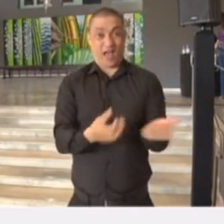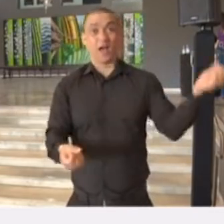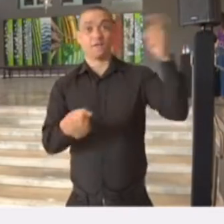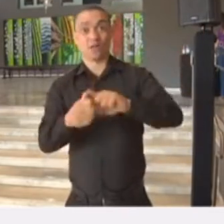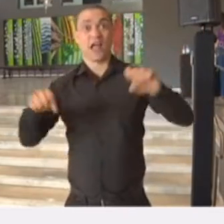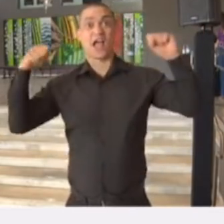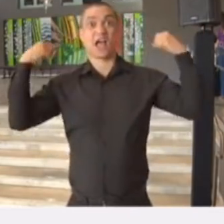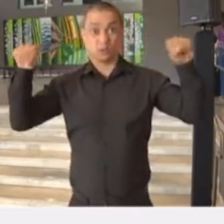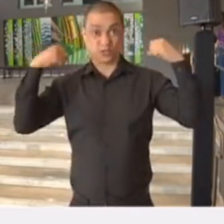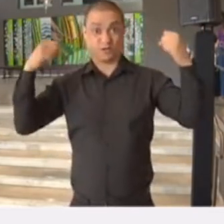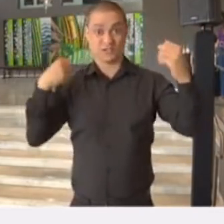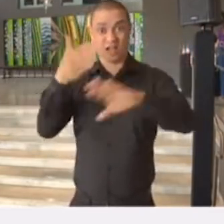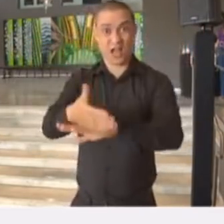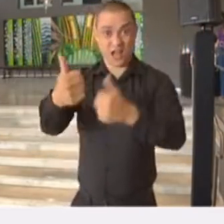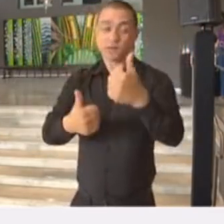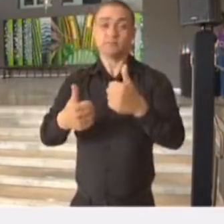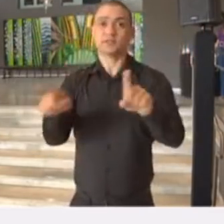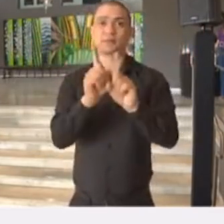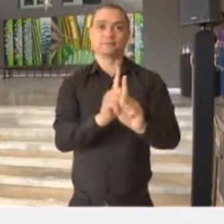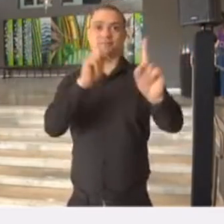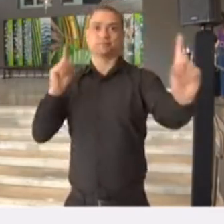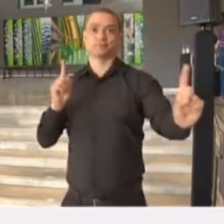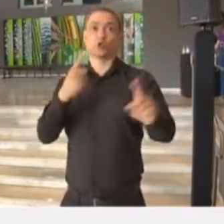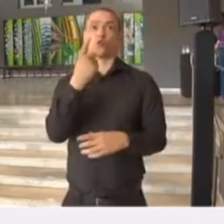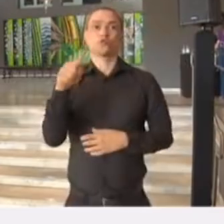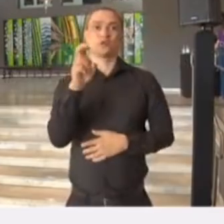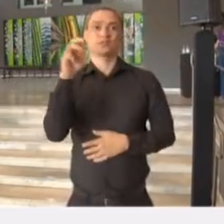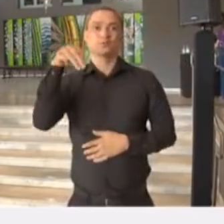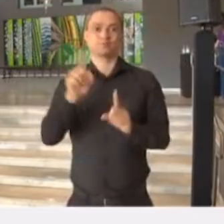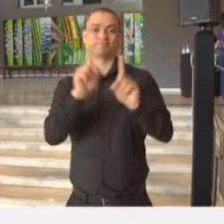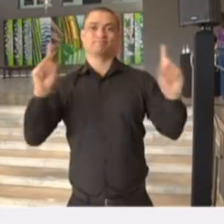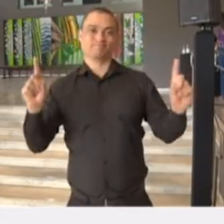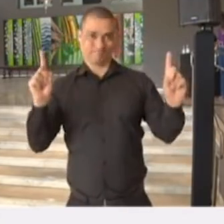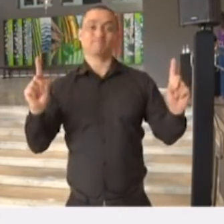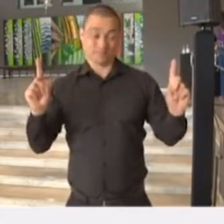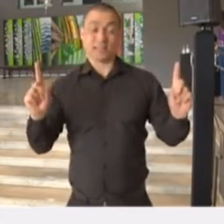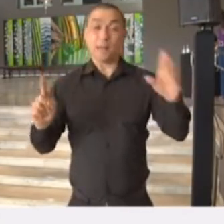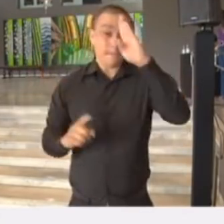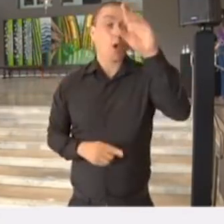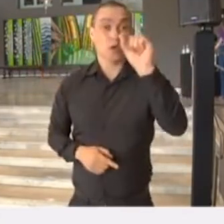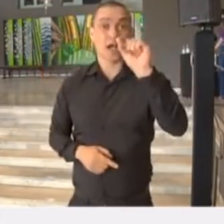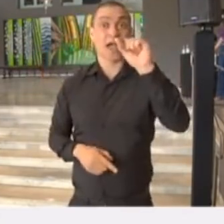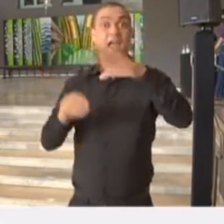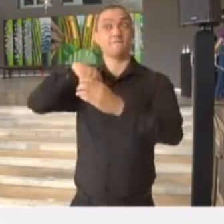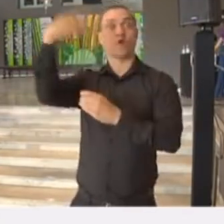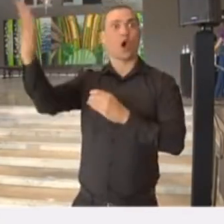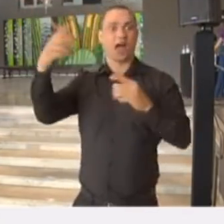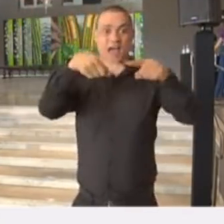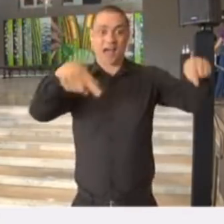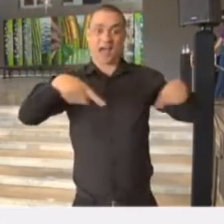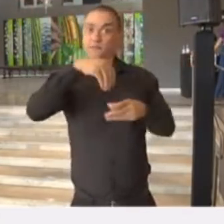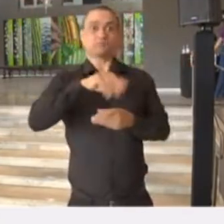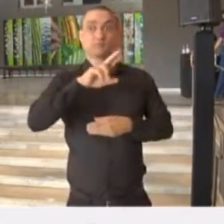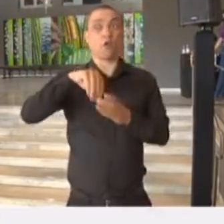elas também deverão manter, cumprir o distanciamento de 1,5m e preferencialmente sempre fazer em área livre, mais